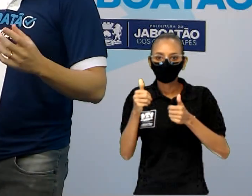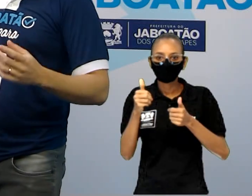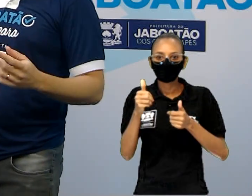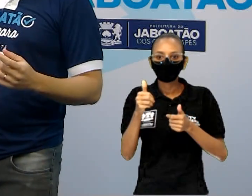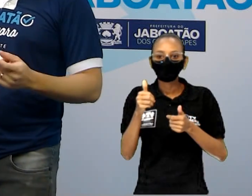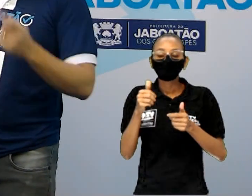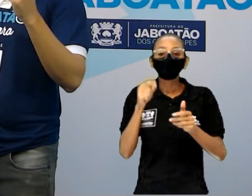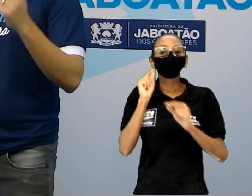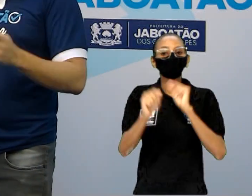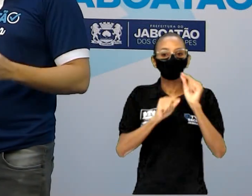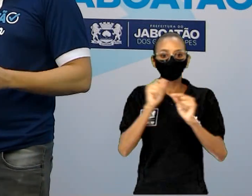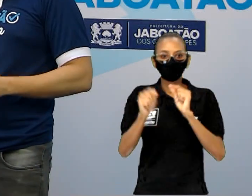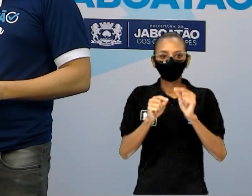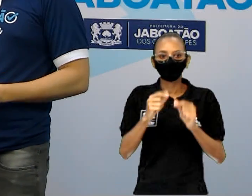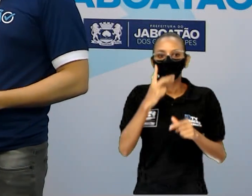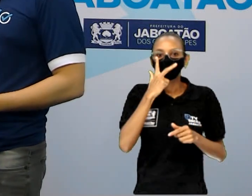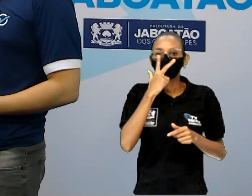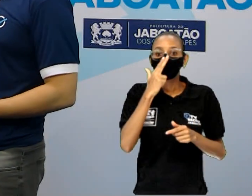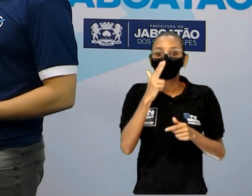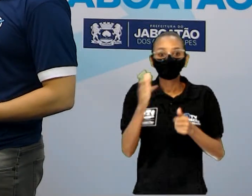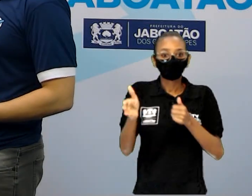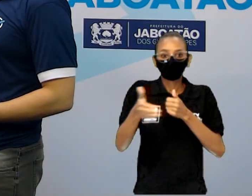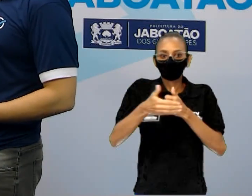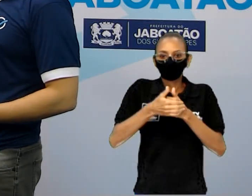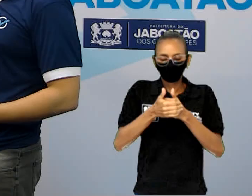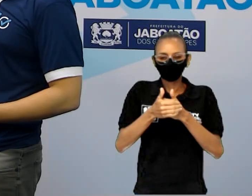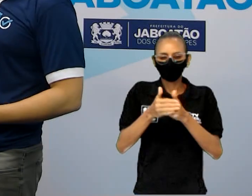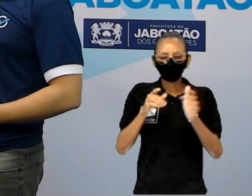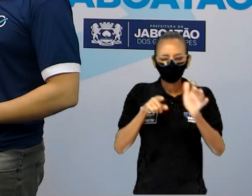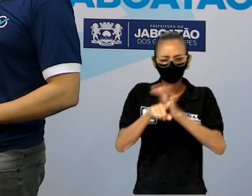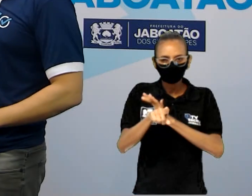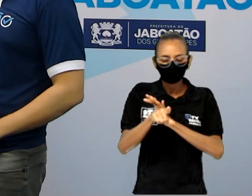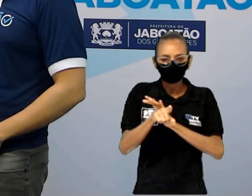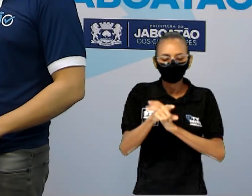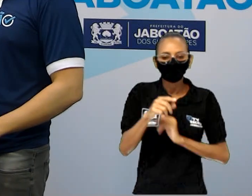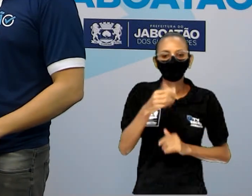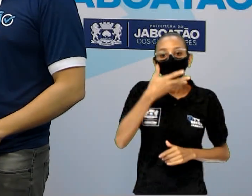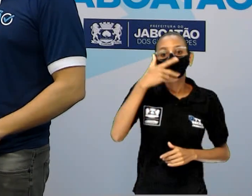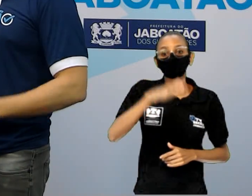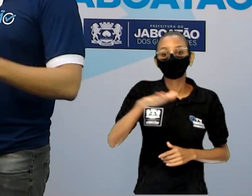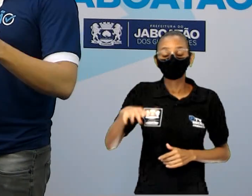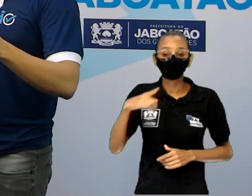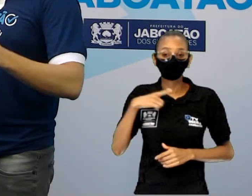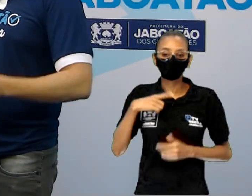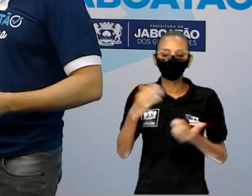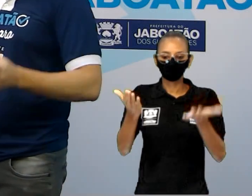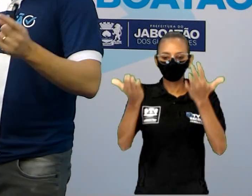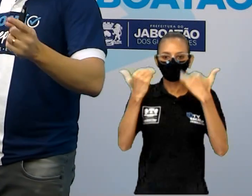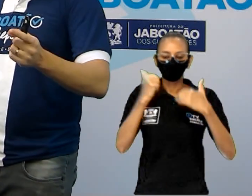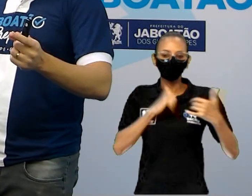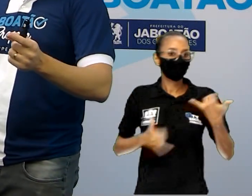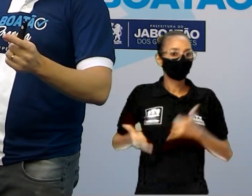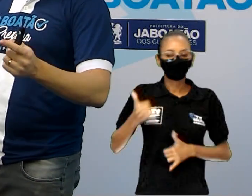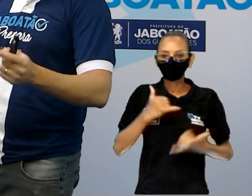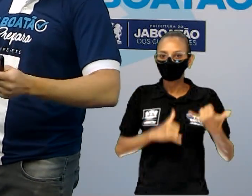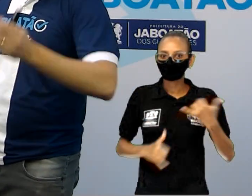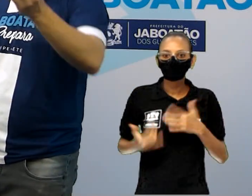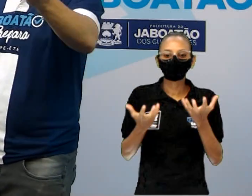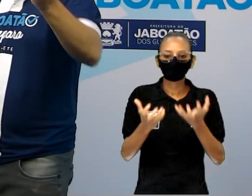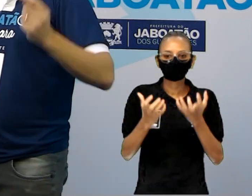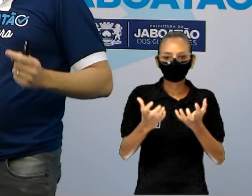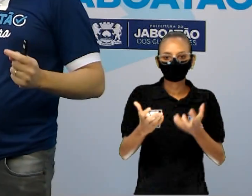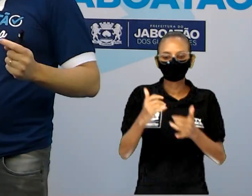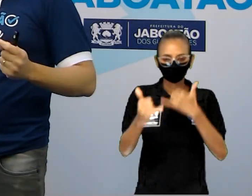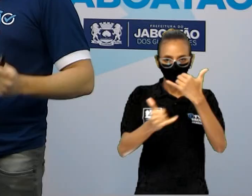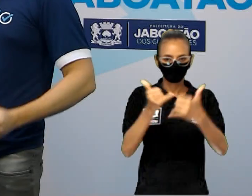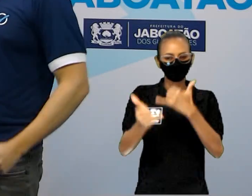implicitamente então o que ficou implícito? que as crianças tem muita energia para brincar por isso que ele diz na hora que ele fala de intervalo você deve